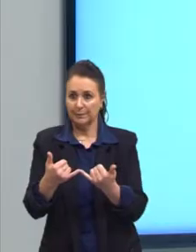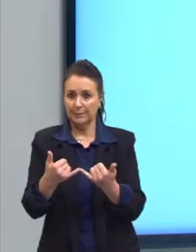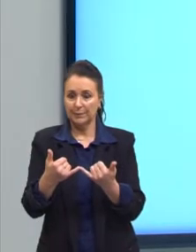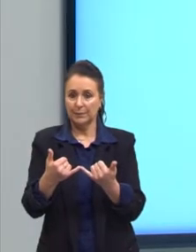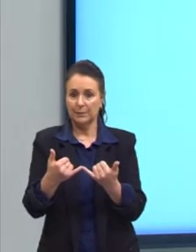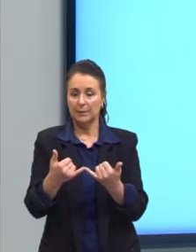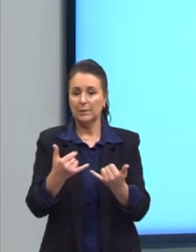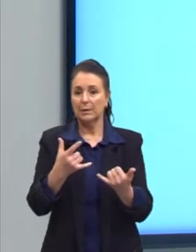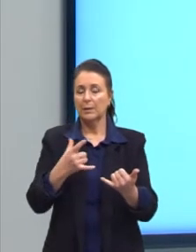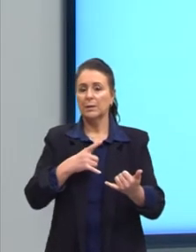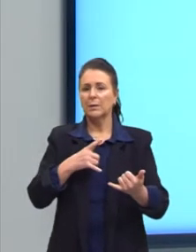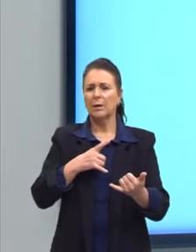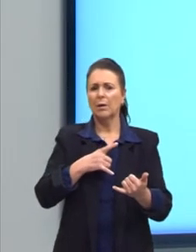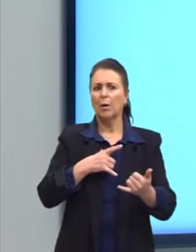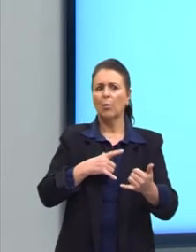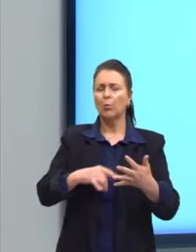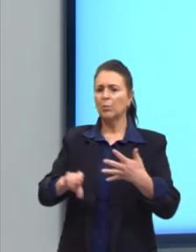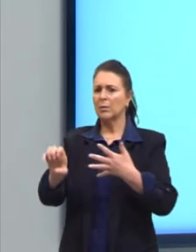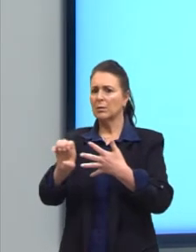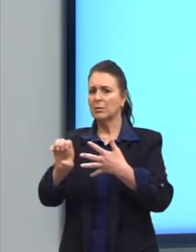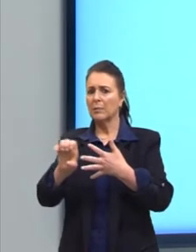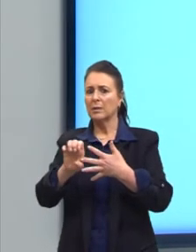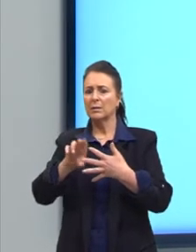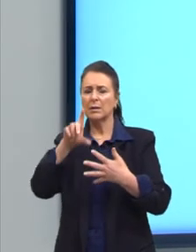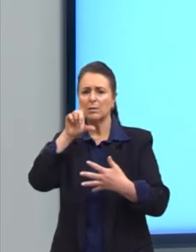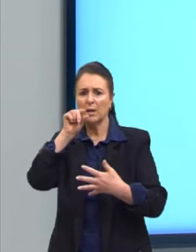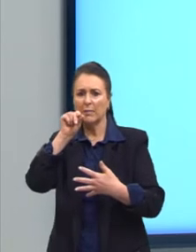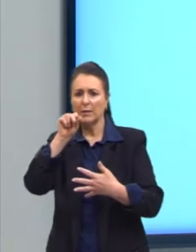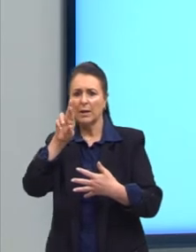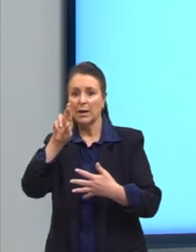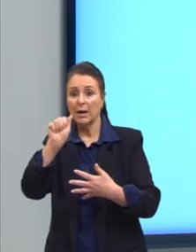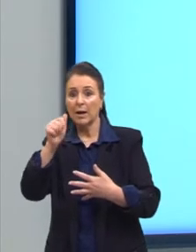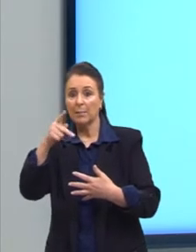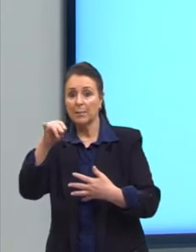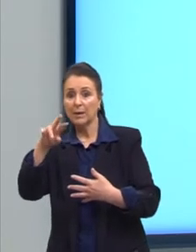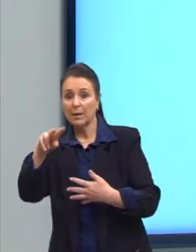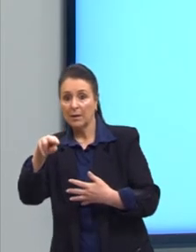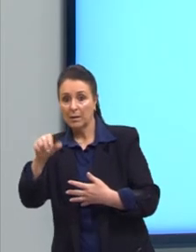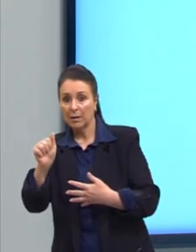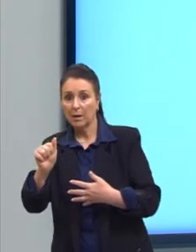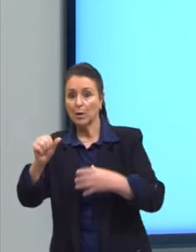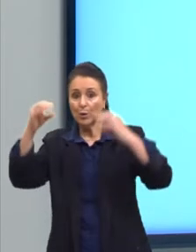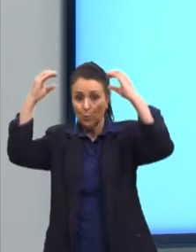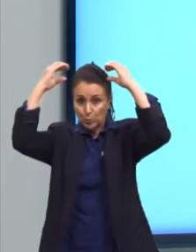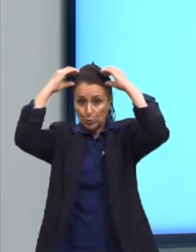né? Então, algumas espécies de aves de rapina, os ursos também, competindo.